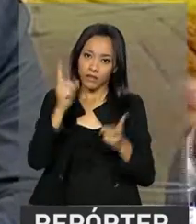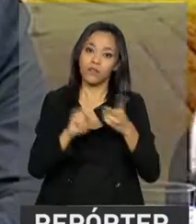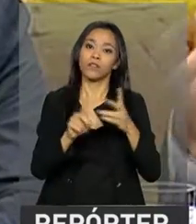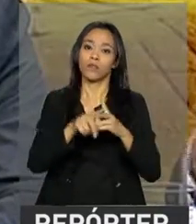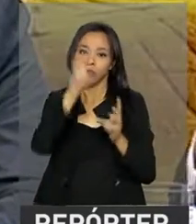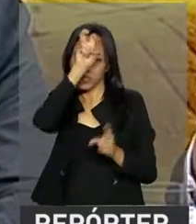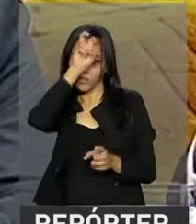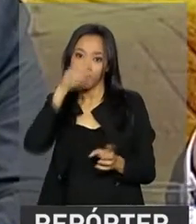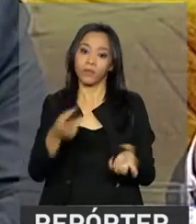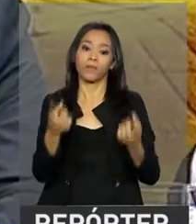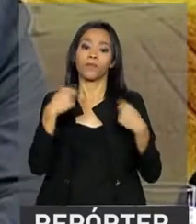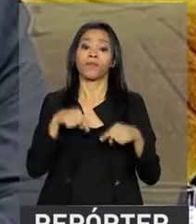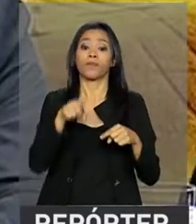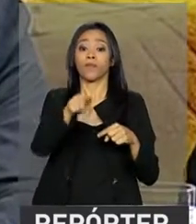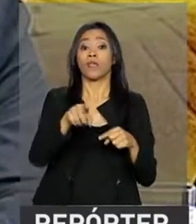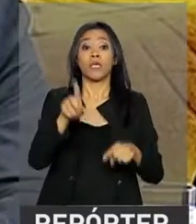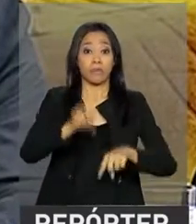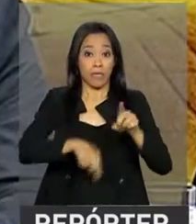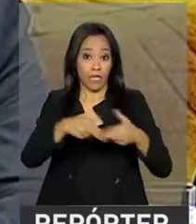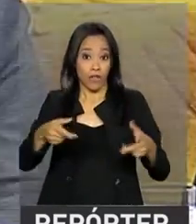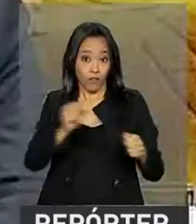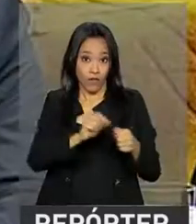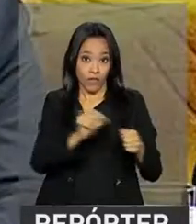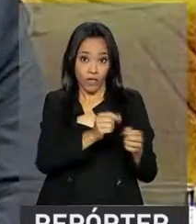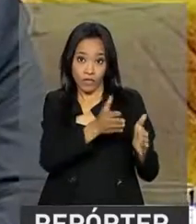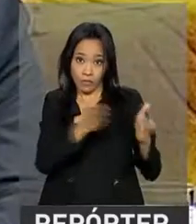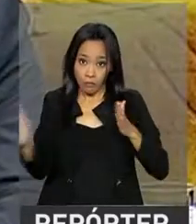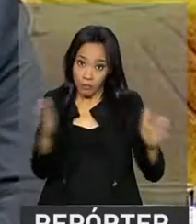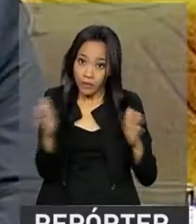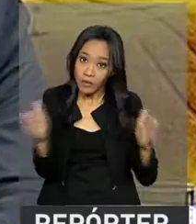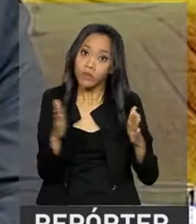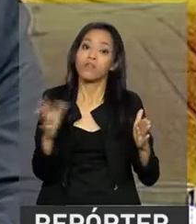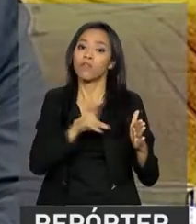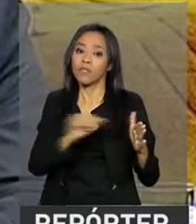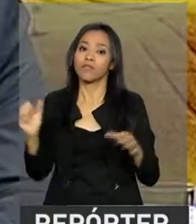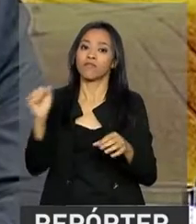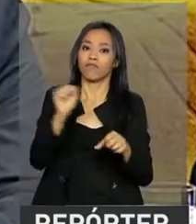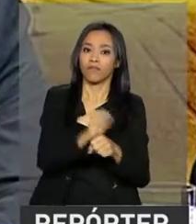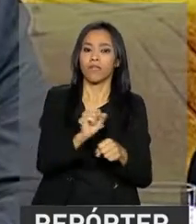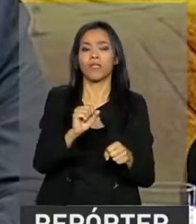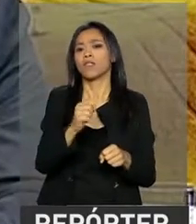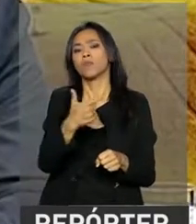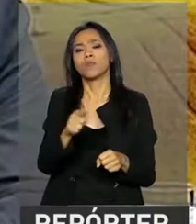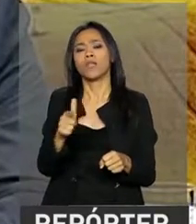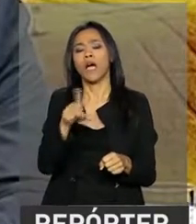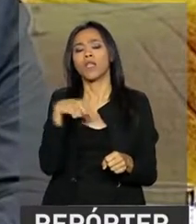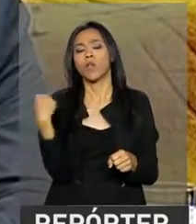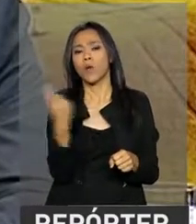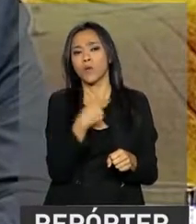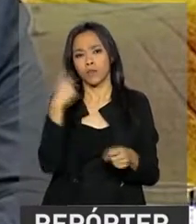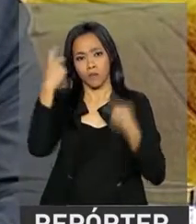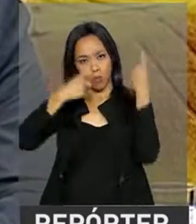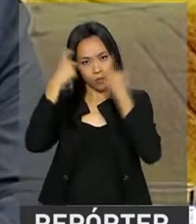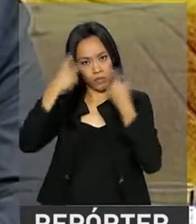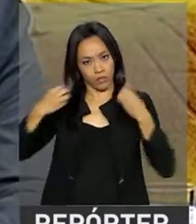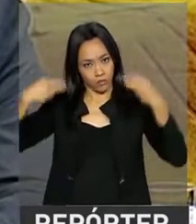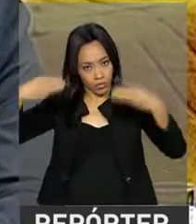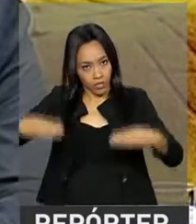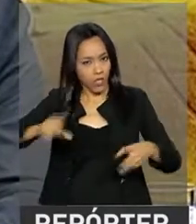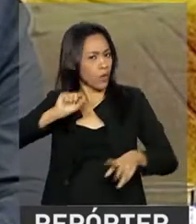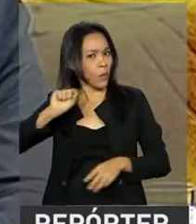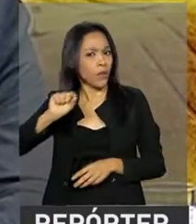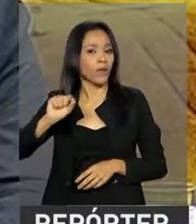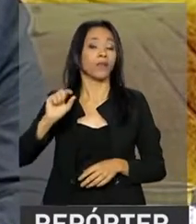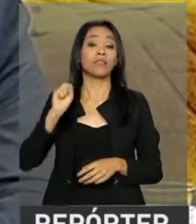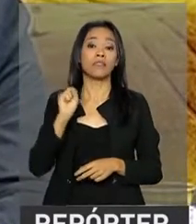que foi produzida nesses dias, ela vai ser embarcada. Então, não houve interrupção. A nossa preocupação, nesse momento, era